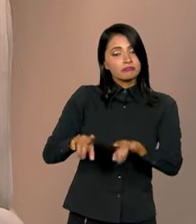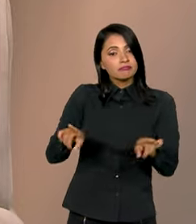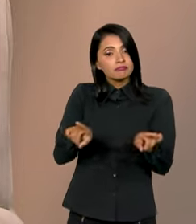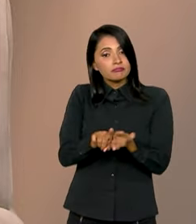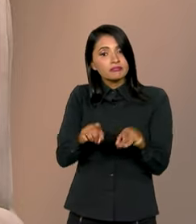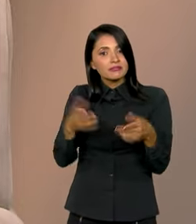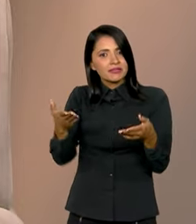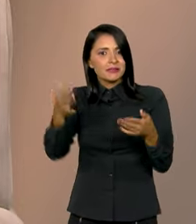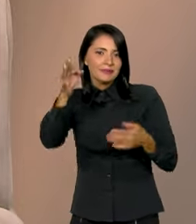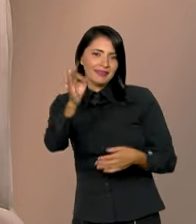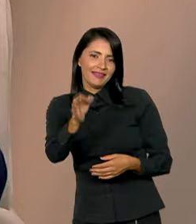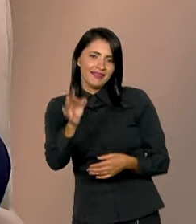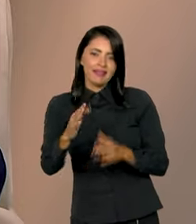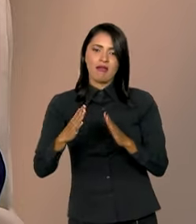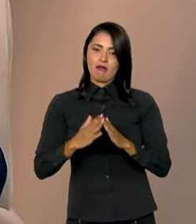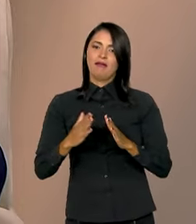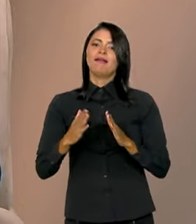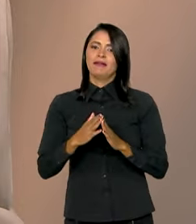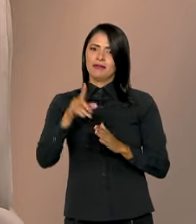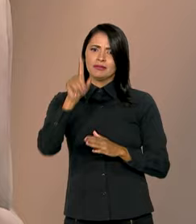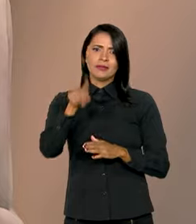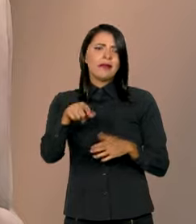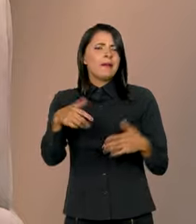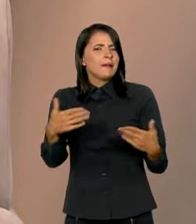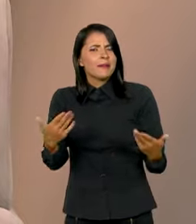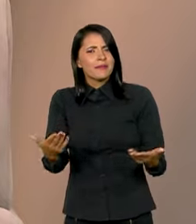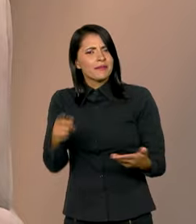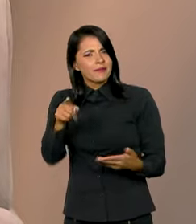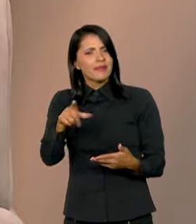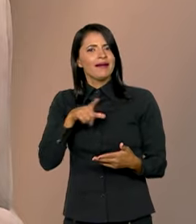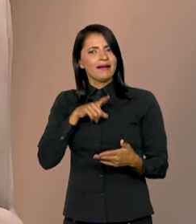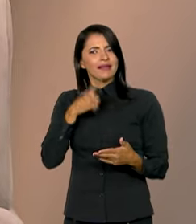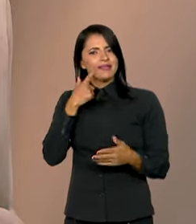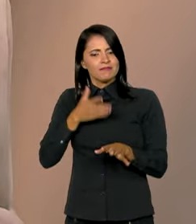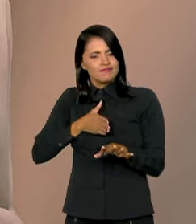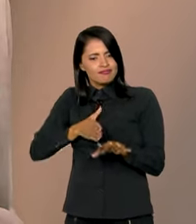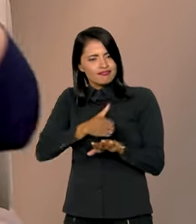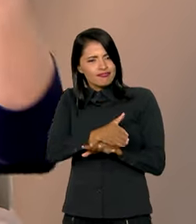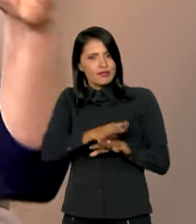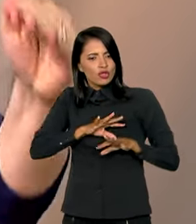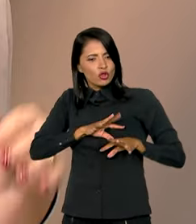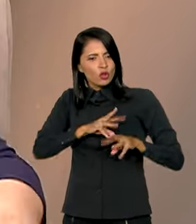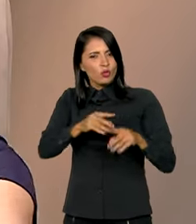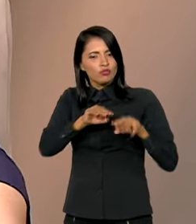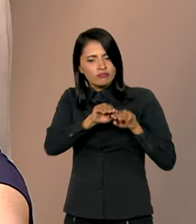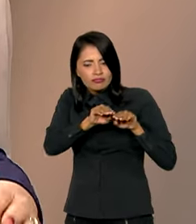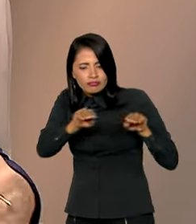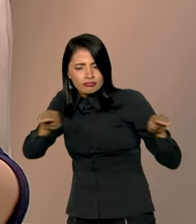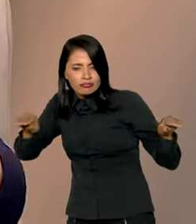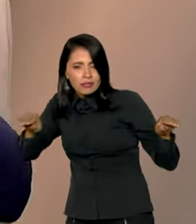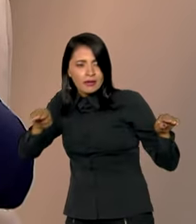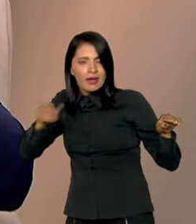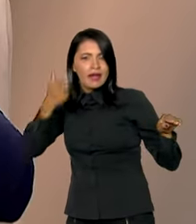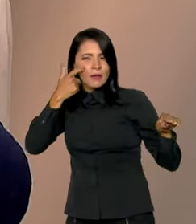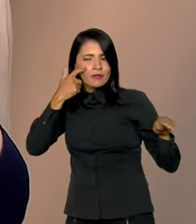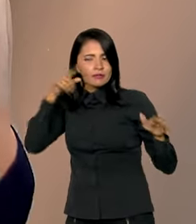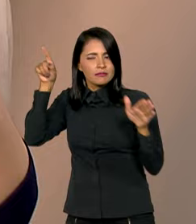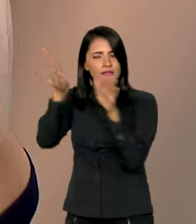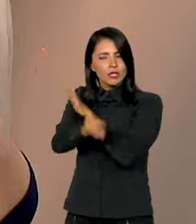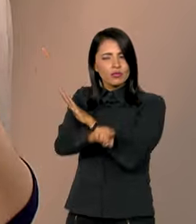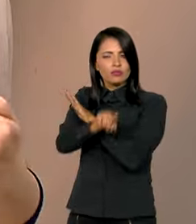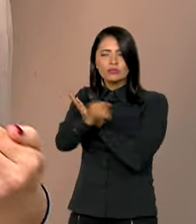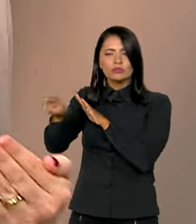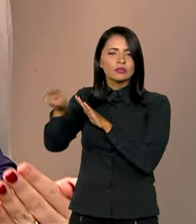obviamente, habitação. Mas na transversalidade, na horizontalidade, quando a gente pergunta